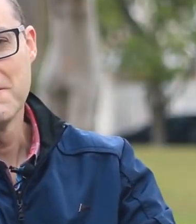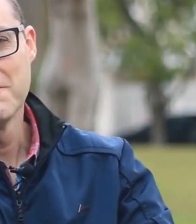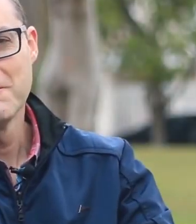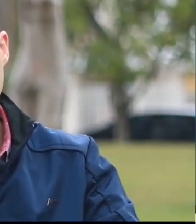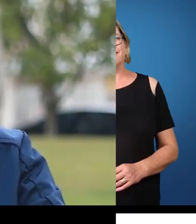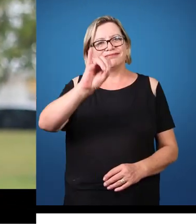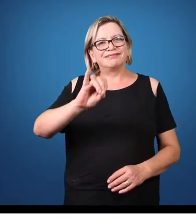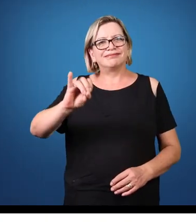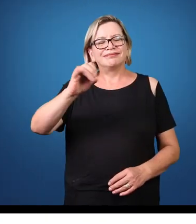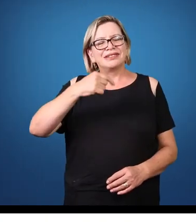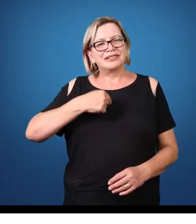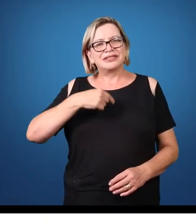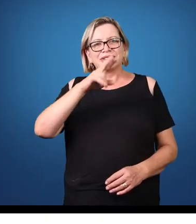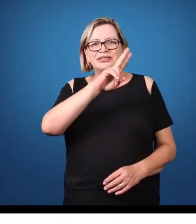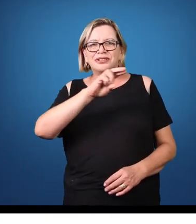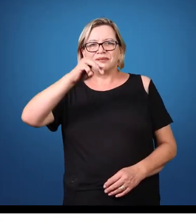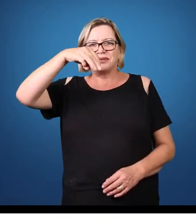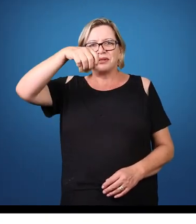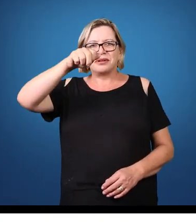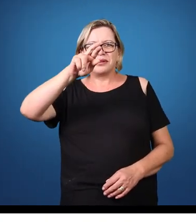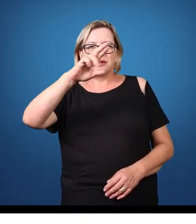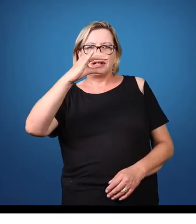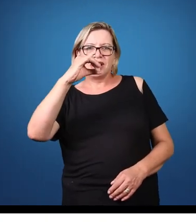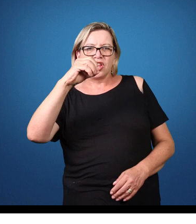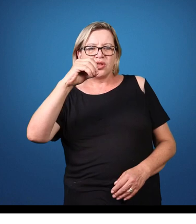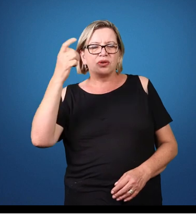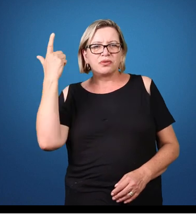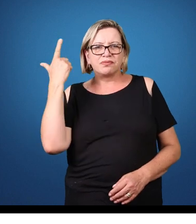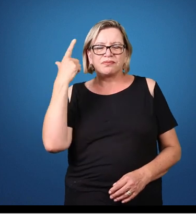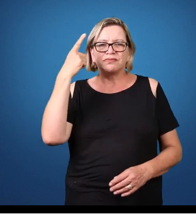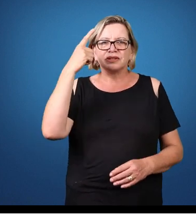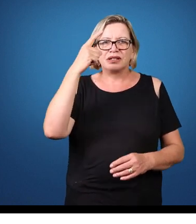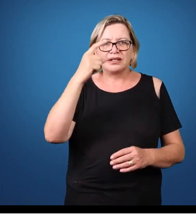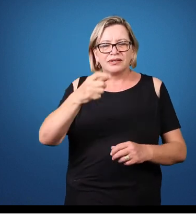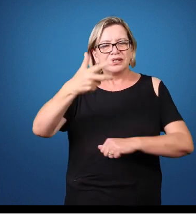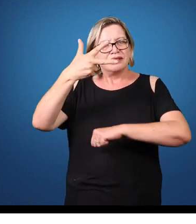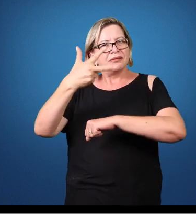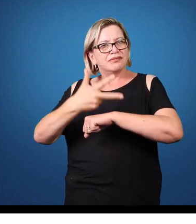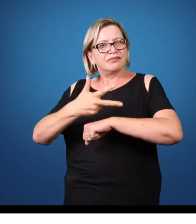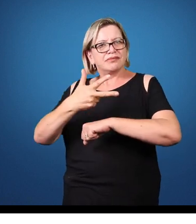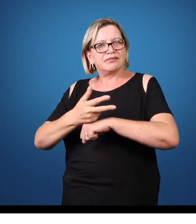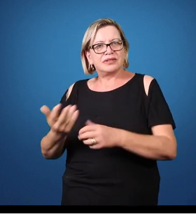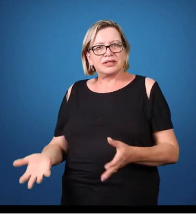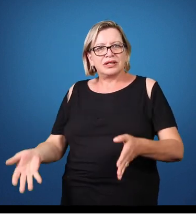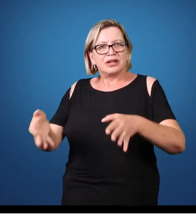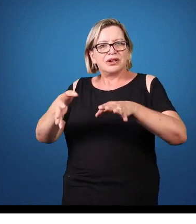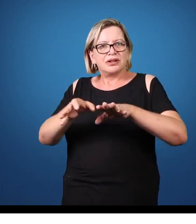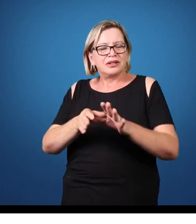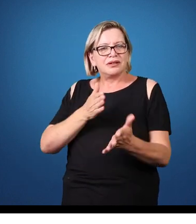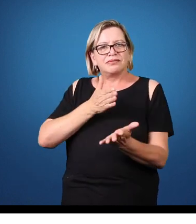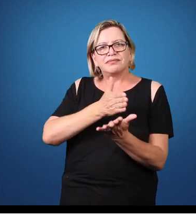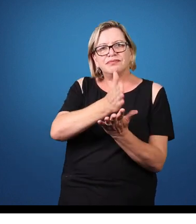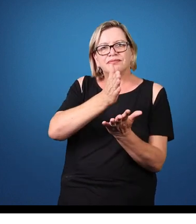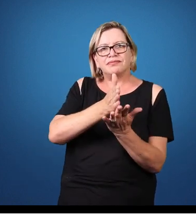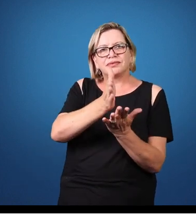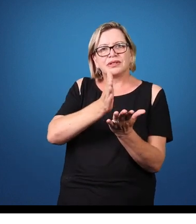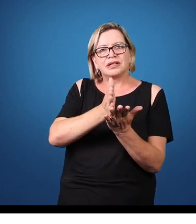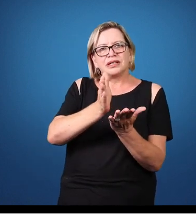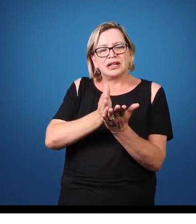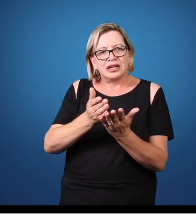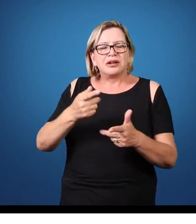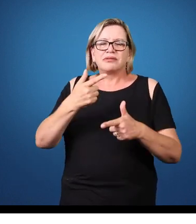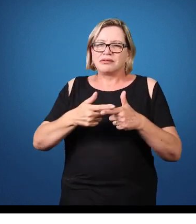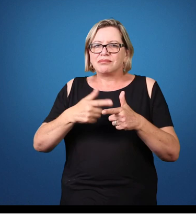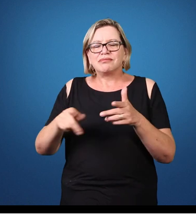Olá, eu sou o Márcio Fernandes e estou de volta com a nossa websérie Inclusão e Acessibilidade. Essa causa